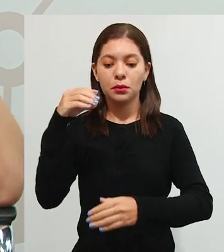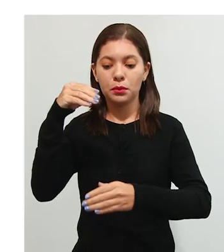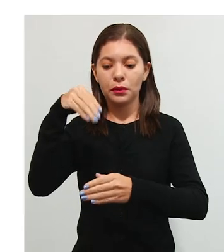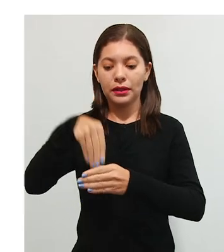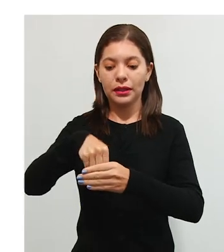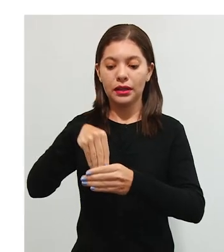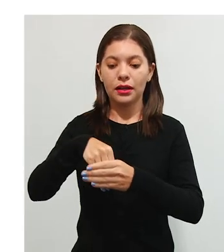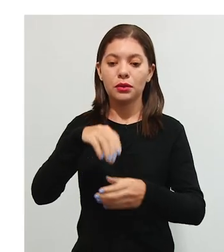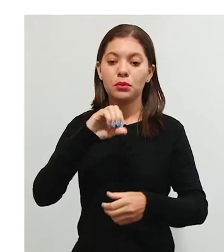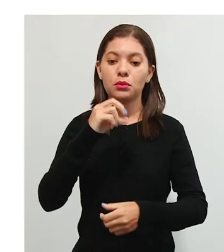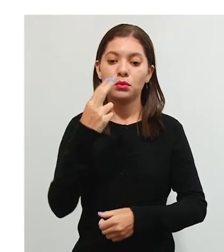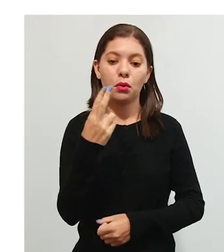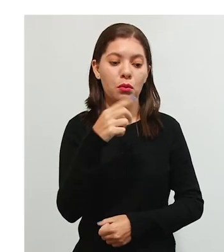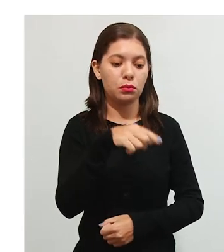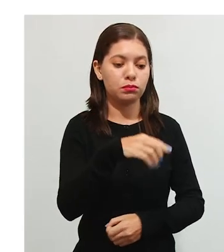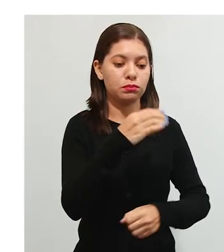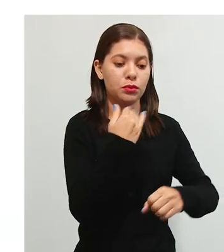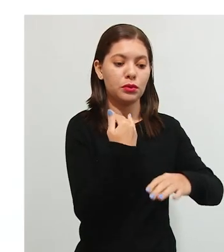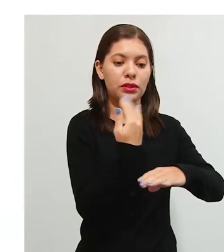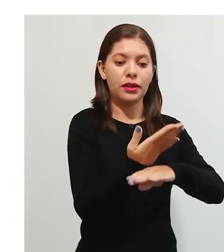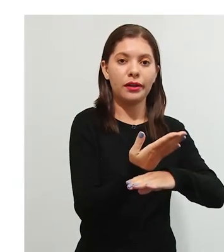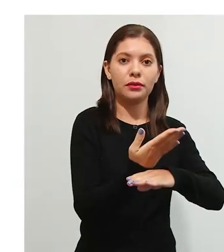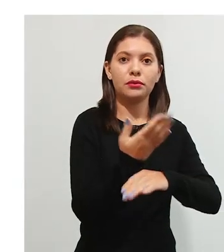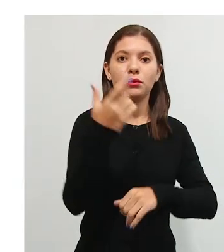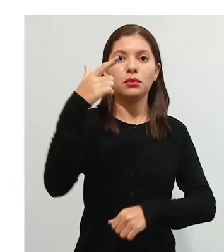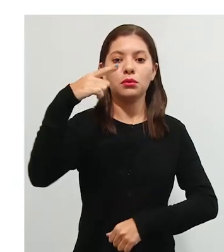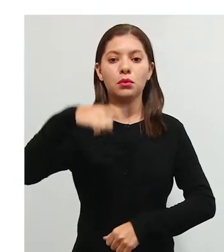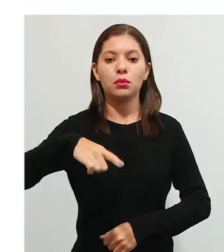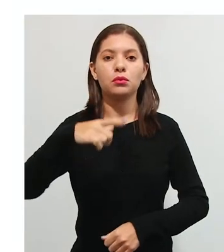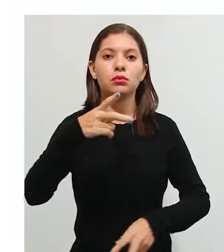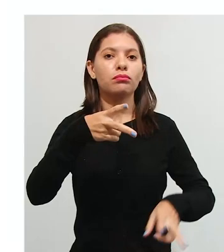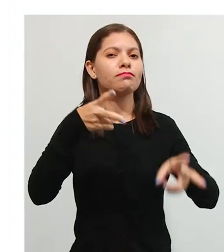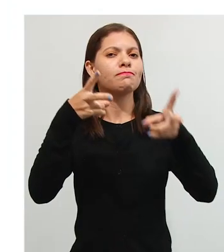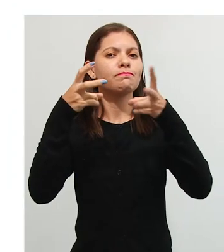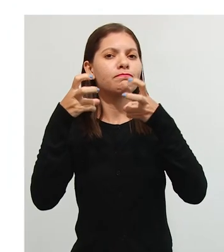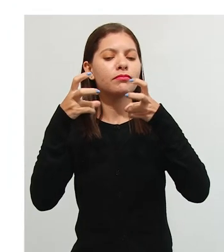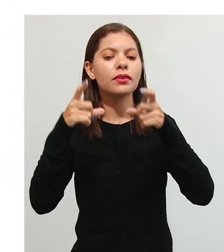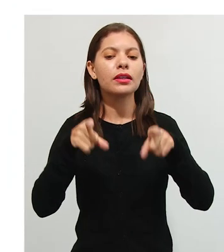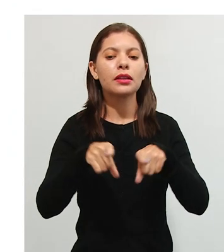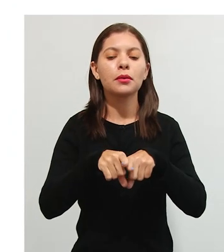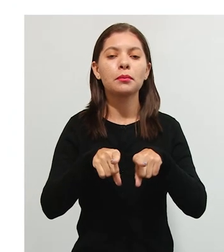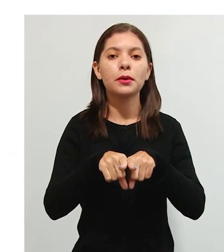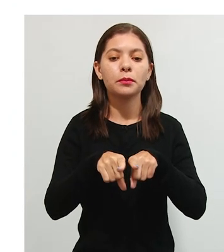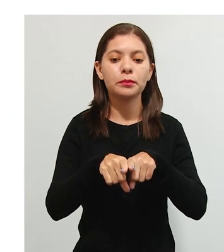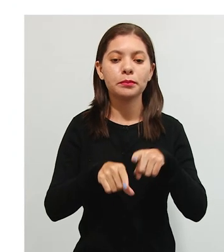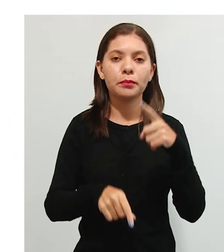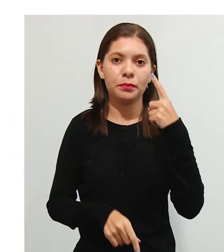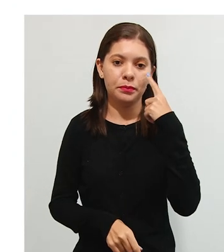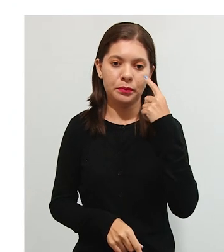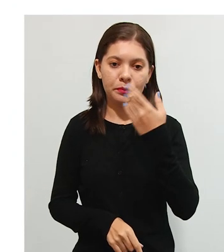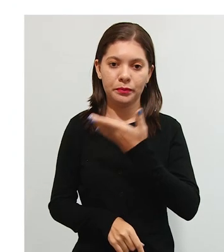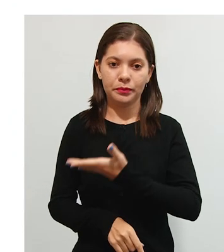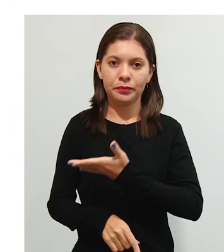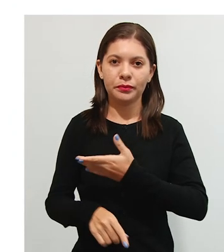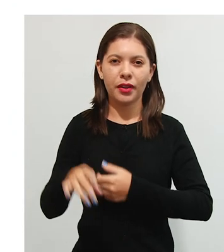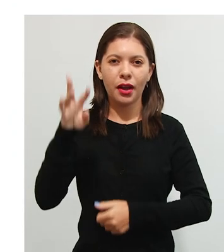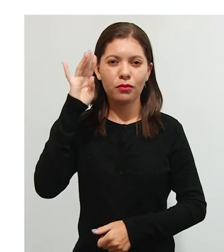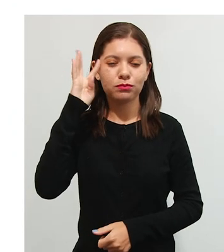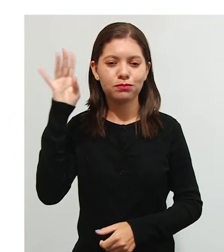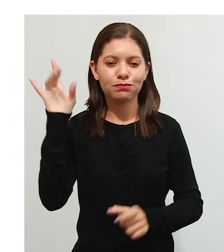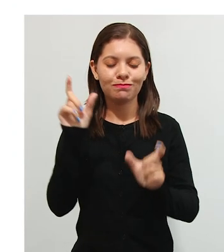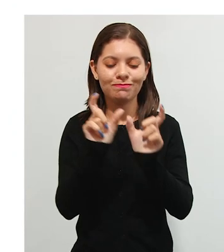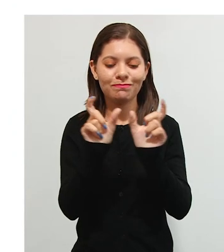E na nossa outra concepção, trazemos aqui uma reflexão para